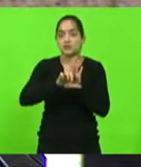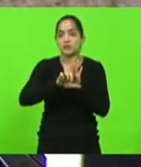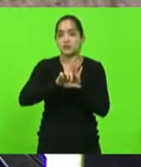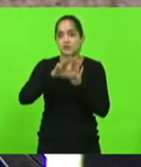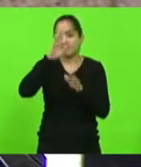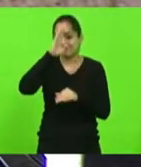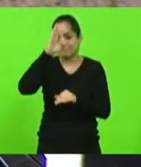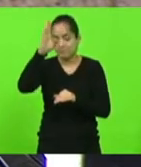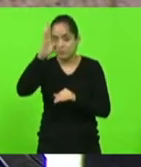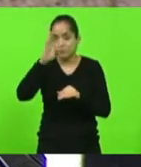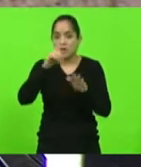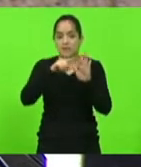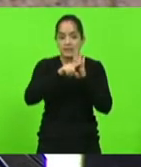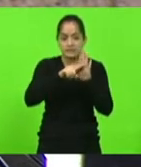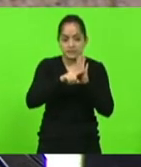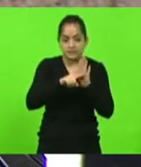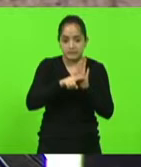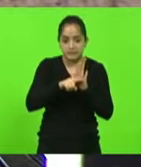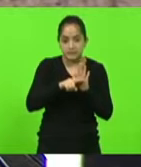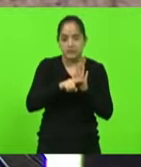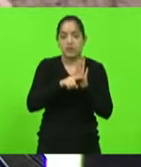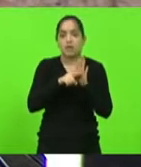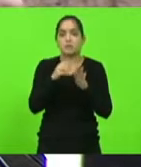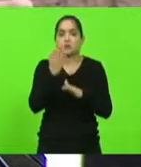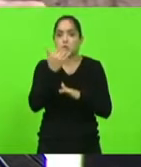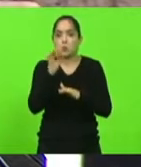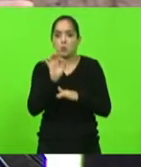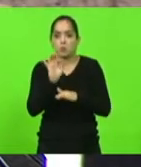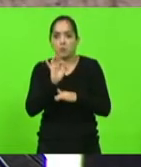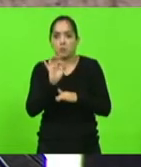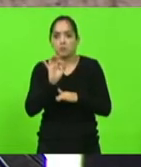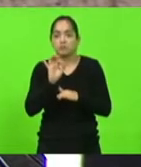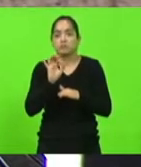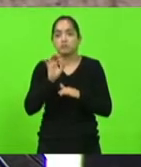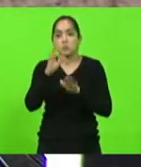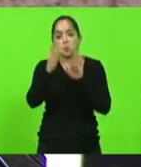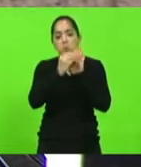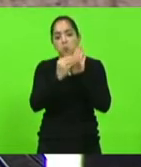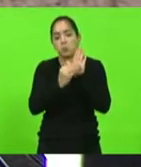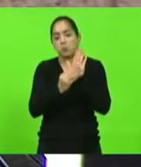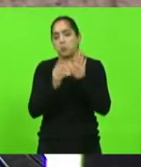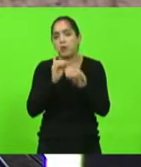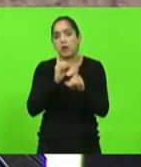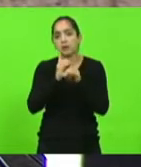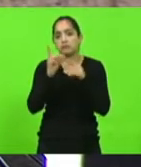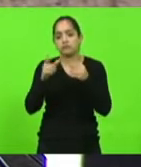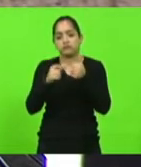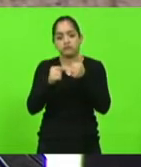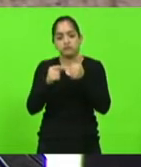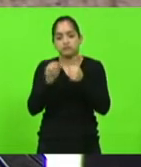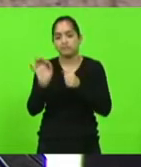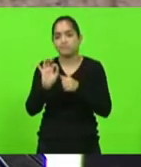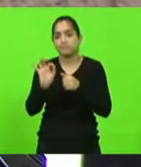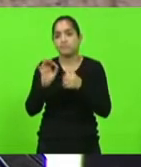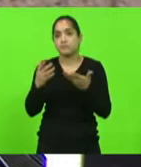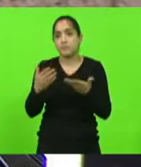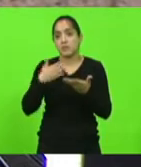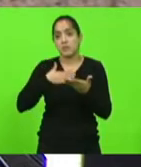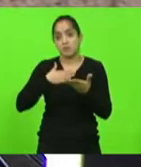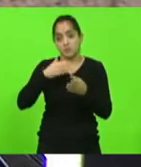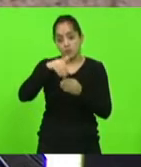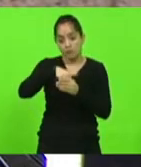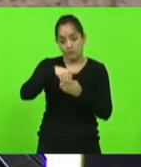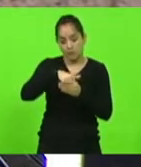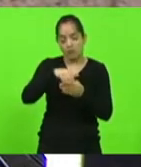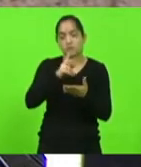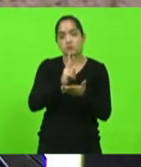exames em jejum, já que isso não consta no bojo do projeto, não há artigo nenhum falando sobre isso. Por isso, o meu voto é pela manutenção